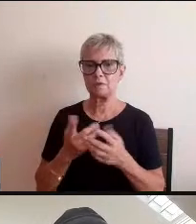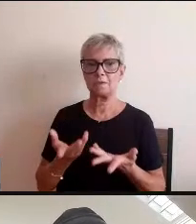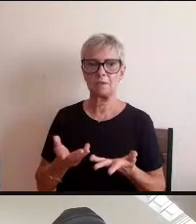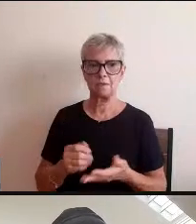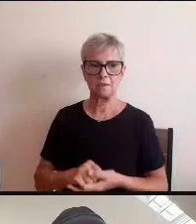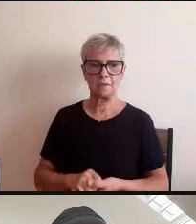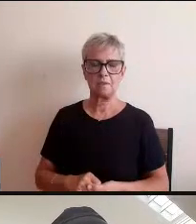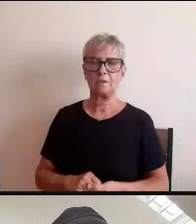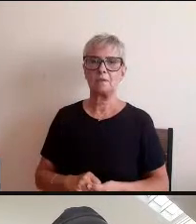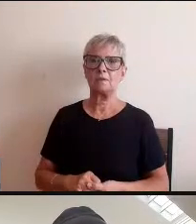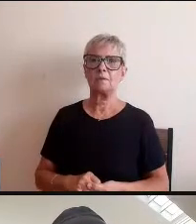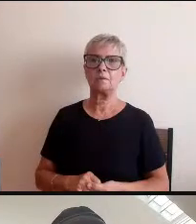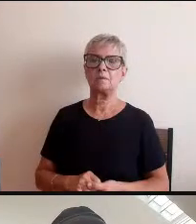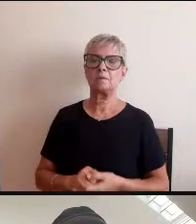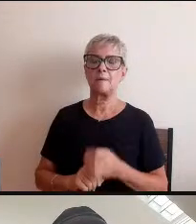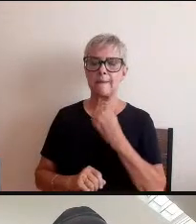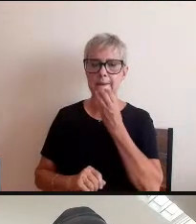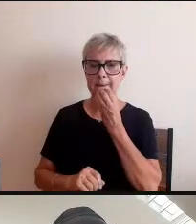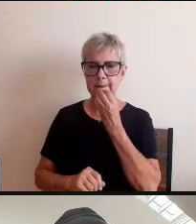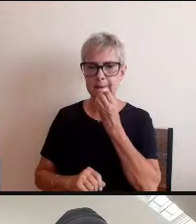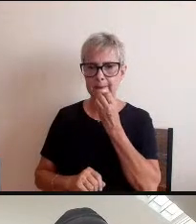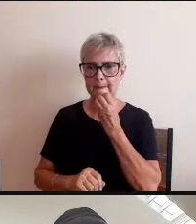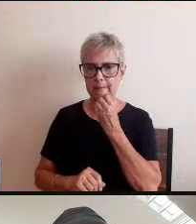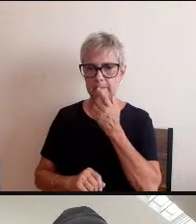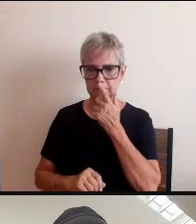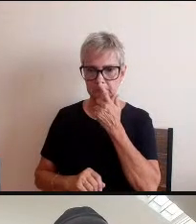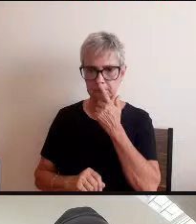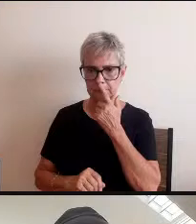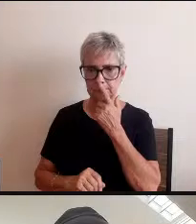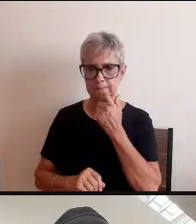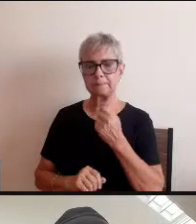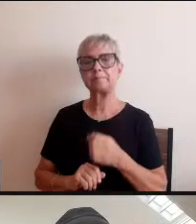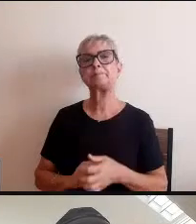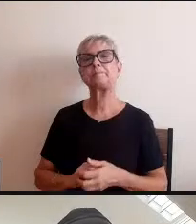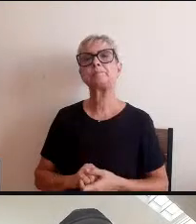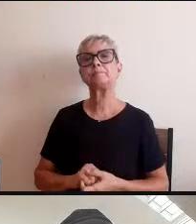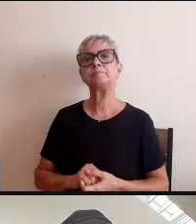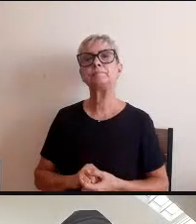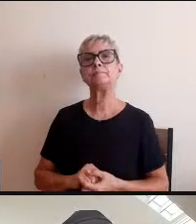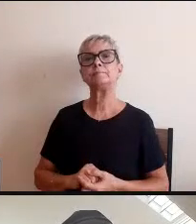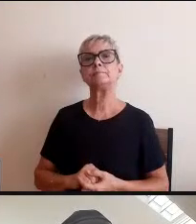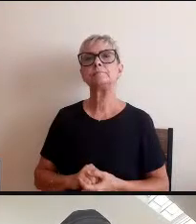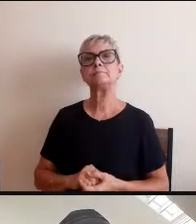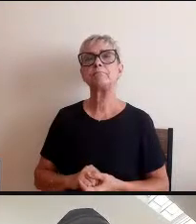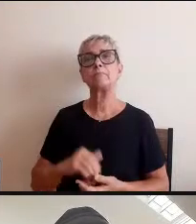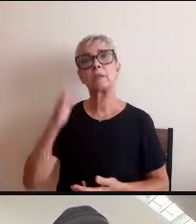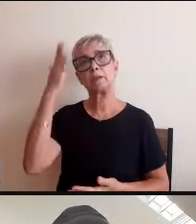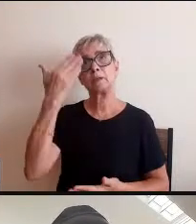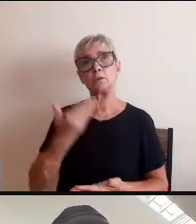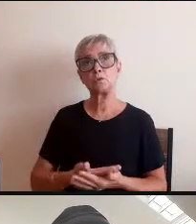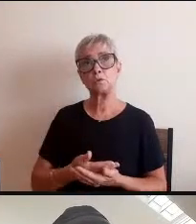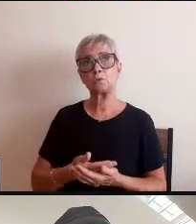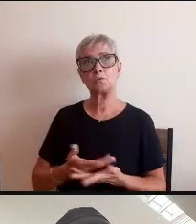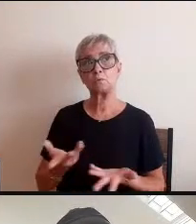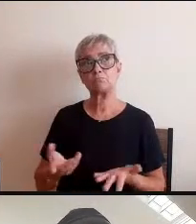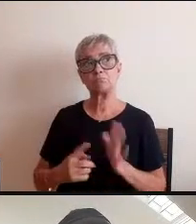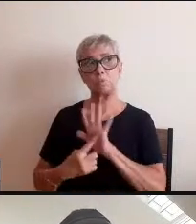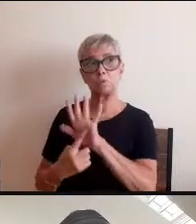e o que eu espero é ter trazido pelo menos a curiosidade das pessoas de